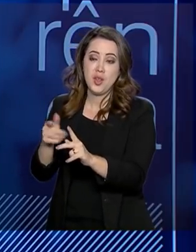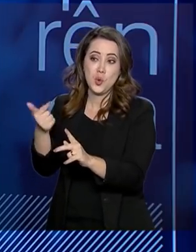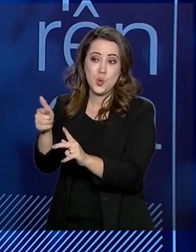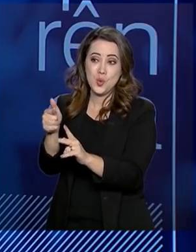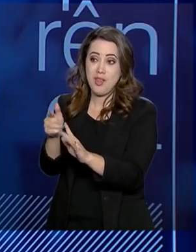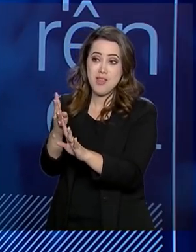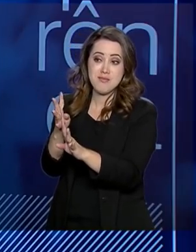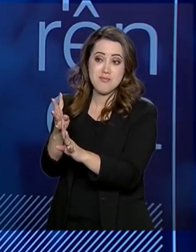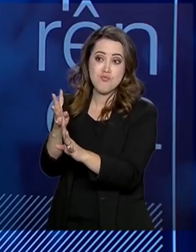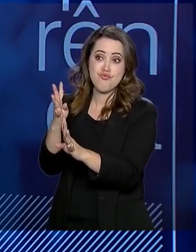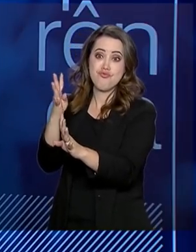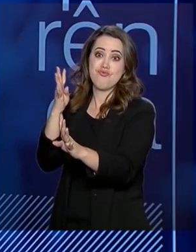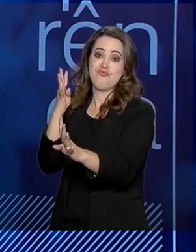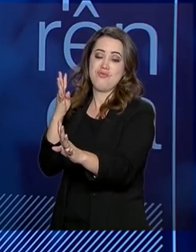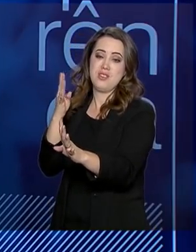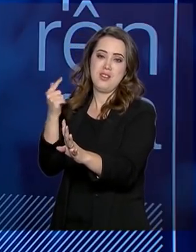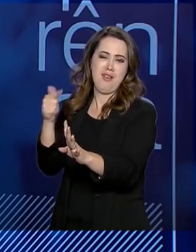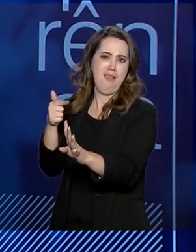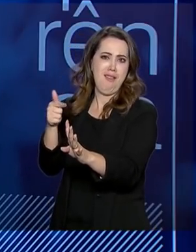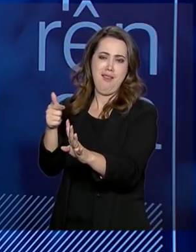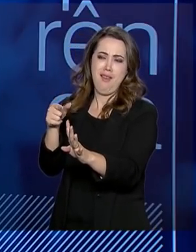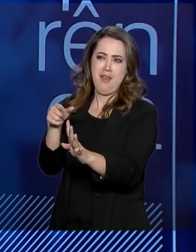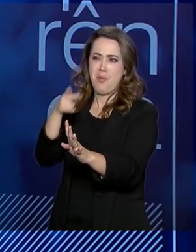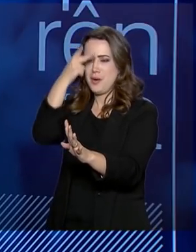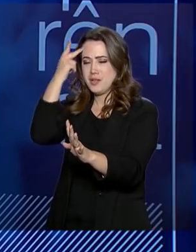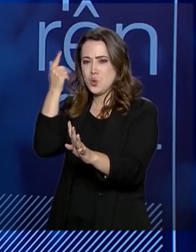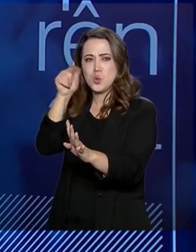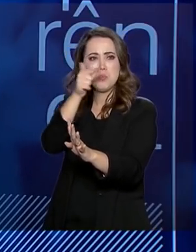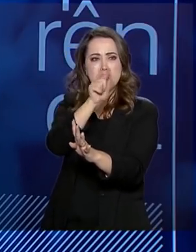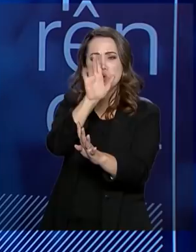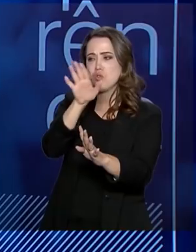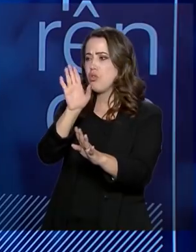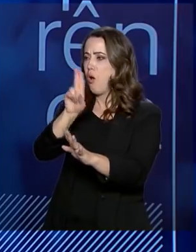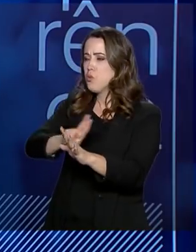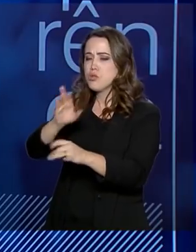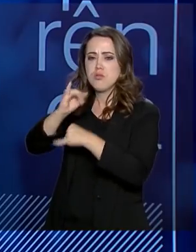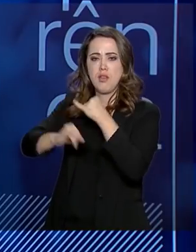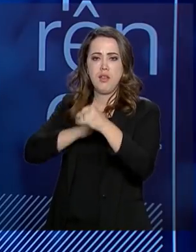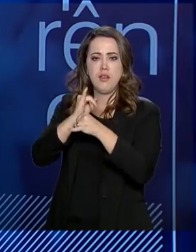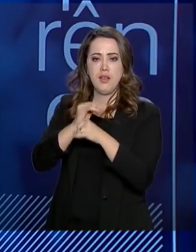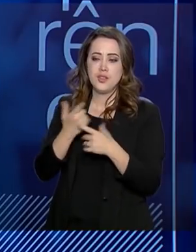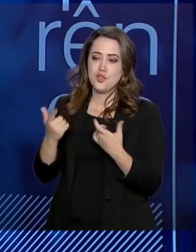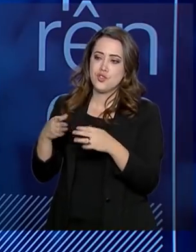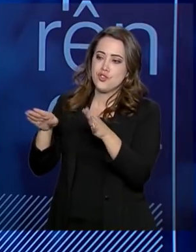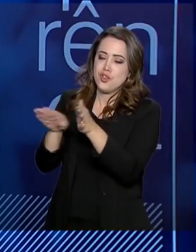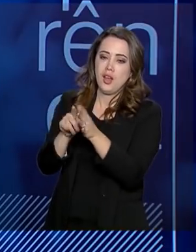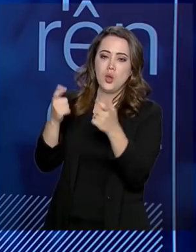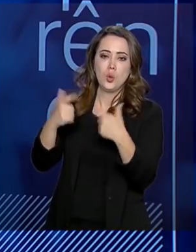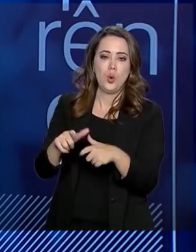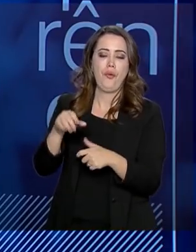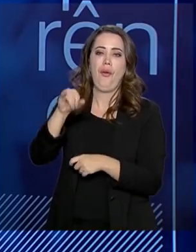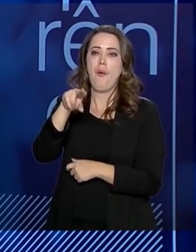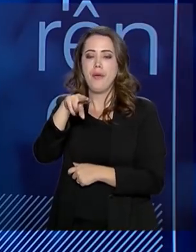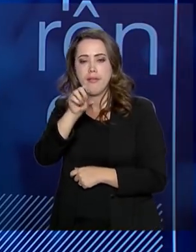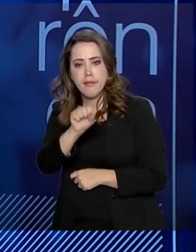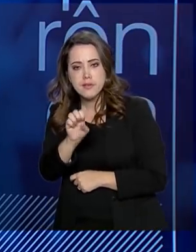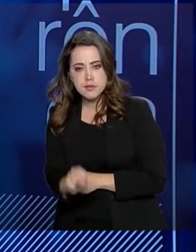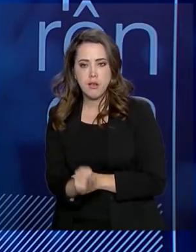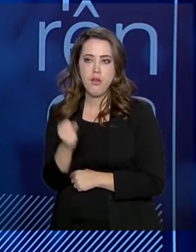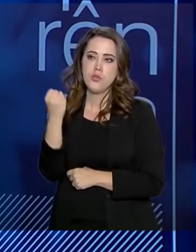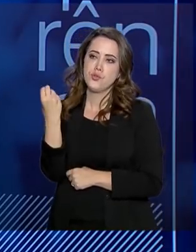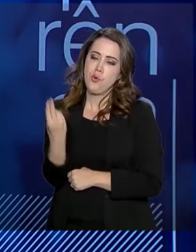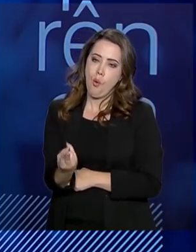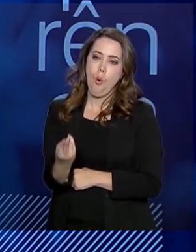parcela que foi para o canal digital não estará na fila. Então, quando ele chegar em uma agência do INSS, em uma agência do Ministério da Agricultura para ser atendido,